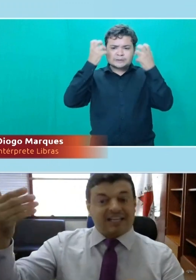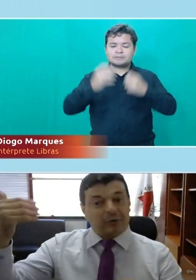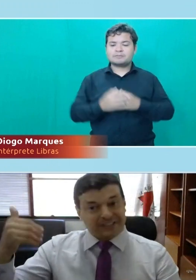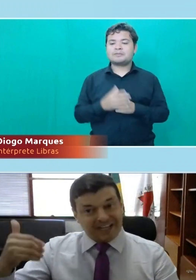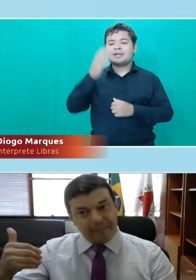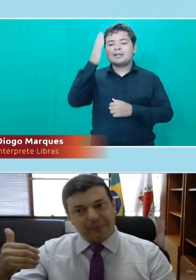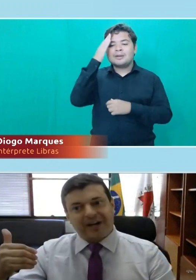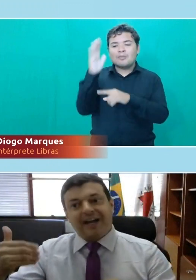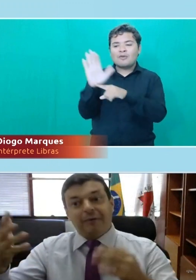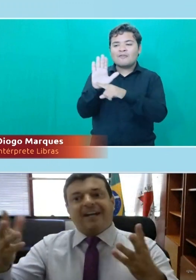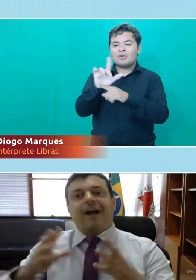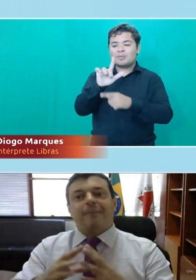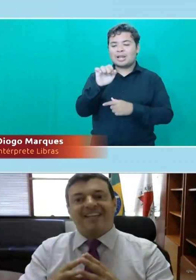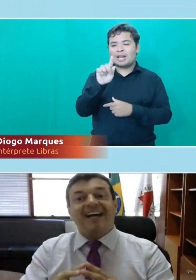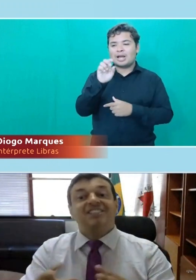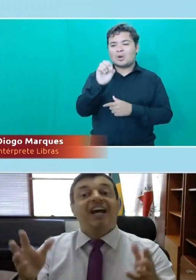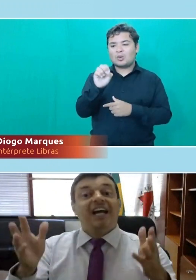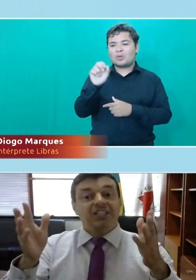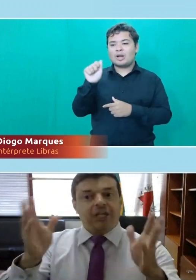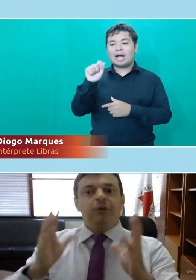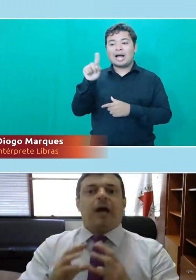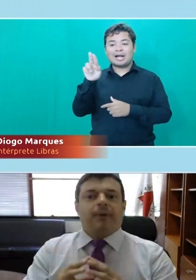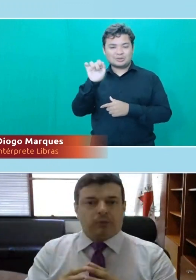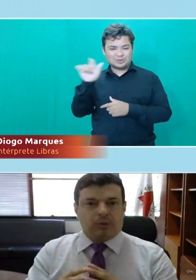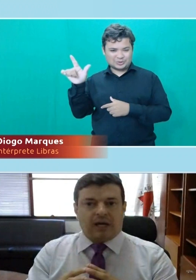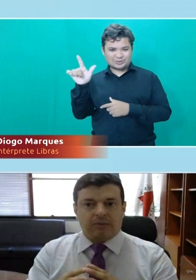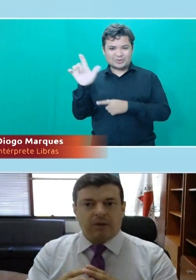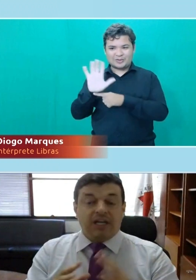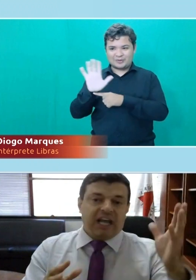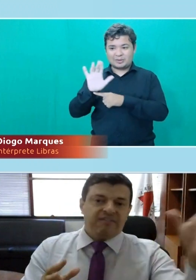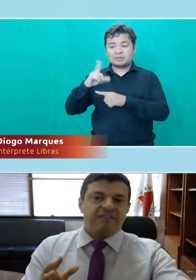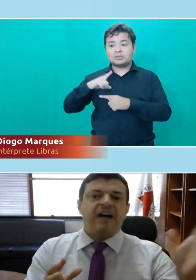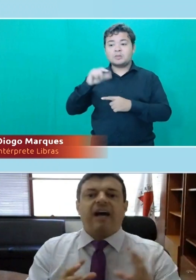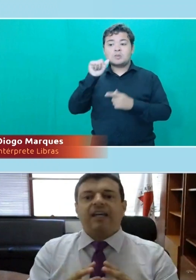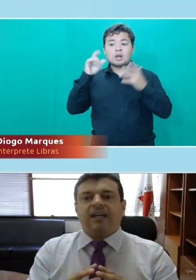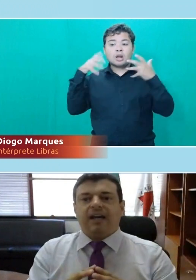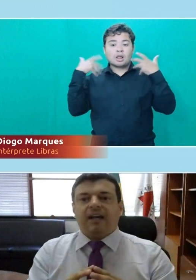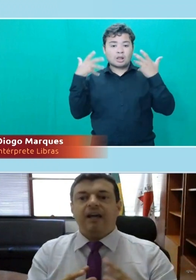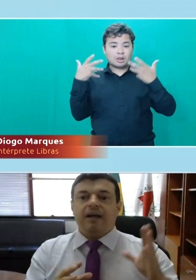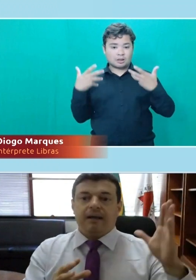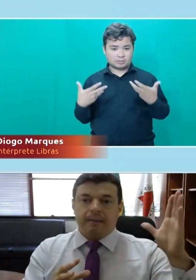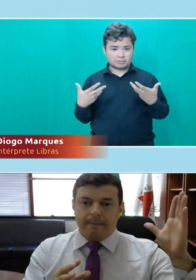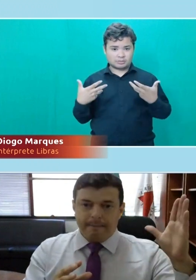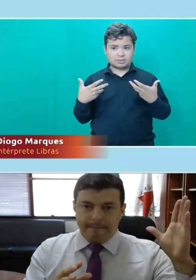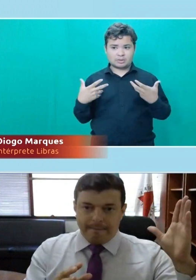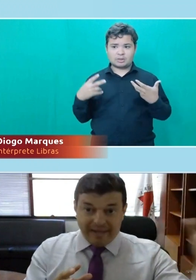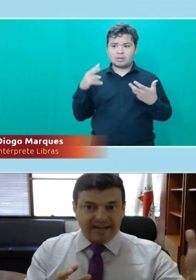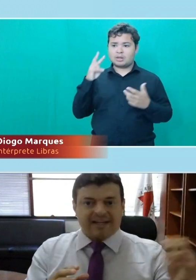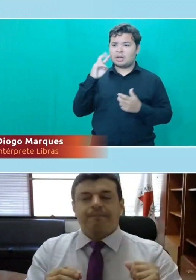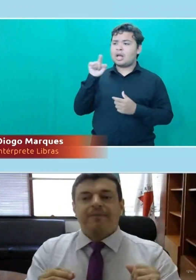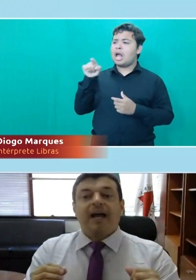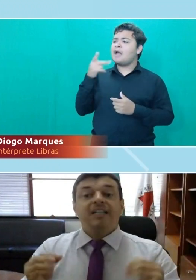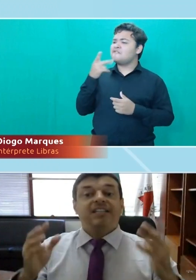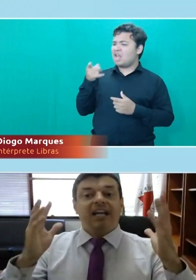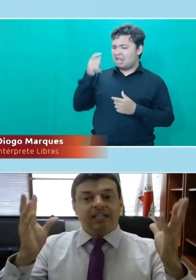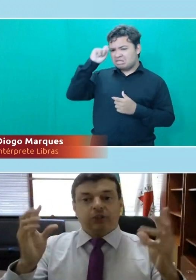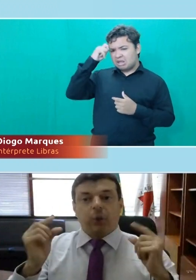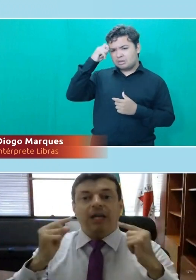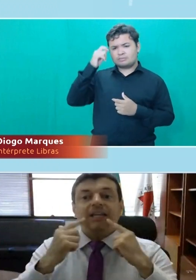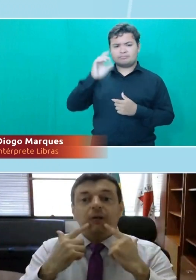Sessão da Tarde da nossa época, eu entrego à minha idade, tinha o cabelo ondulado. Ninguém vai falar que ela é negra.